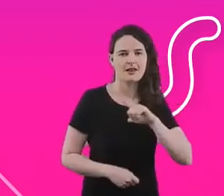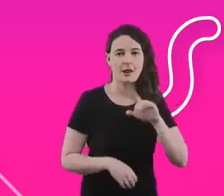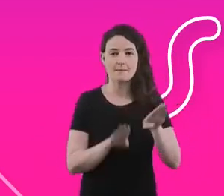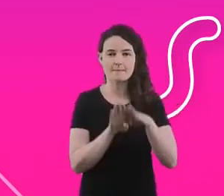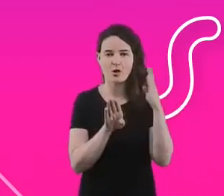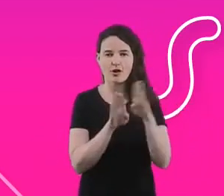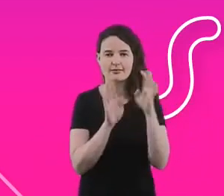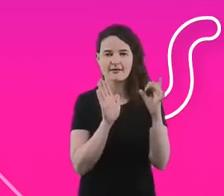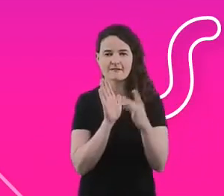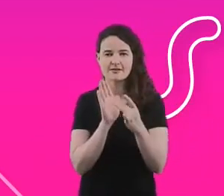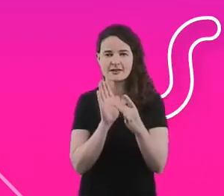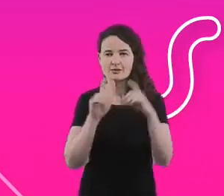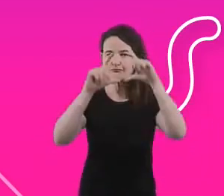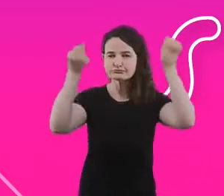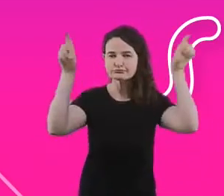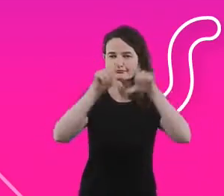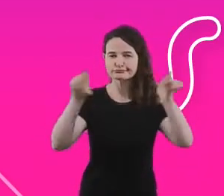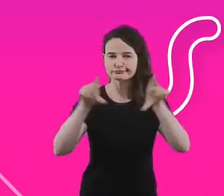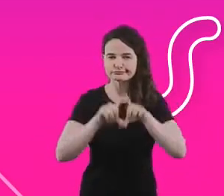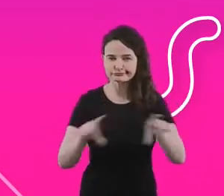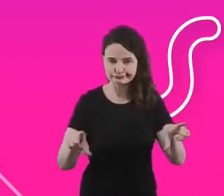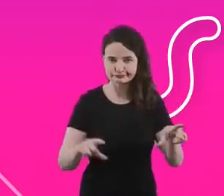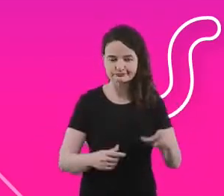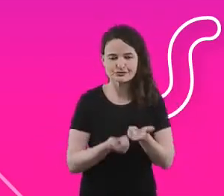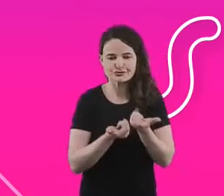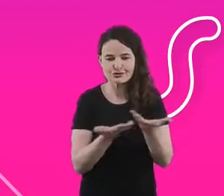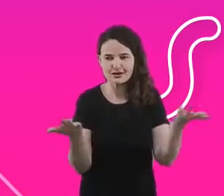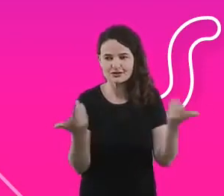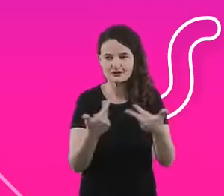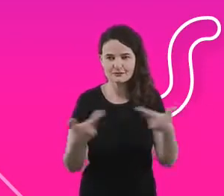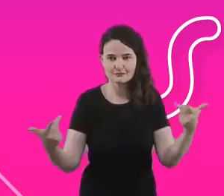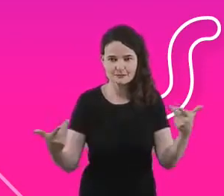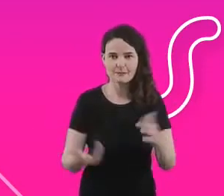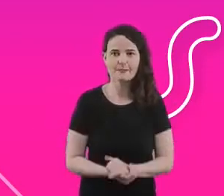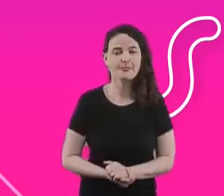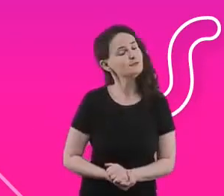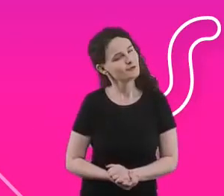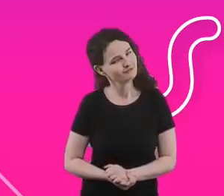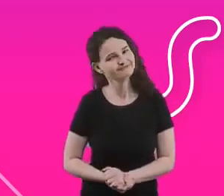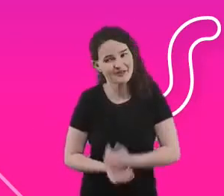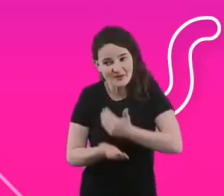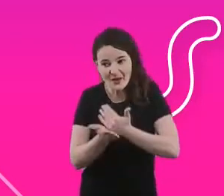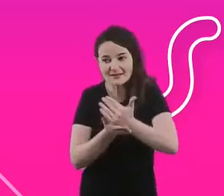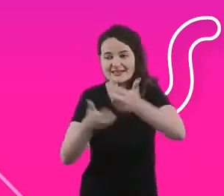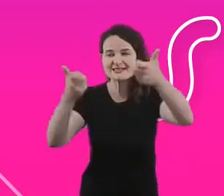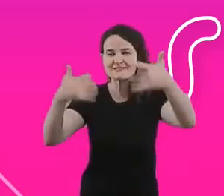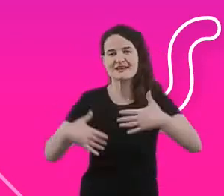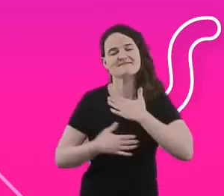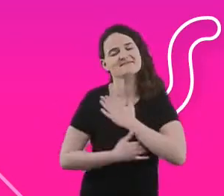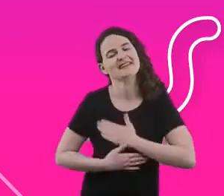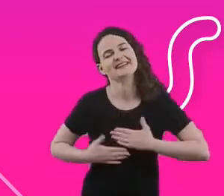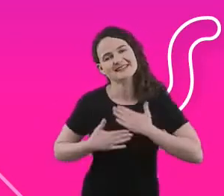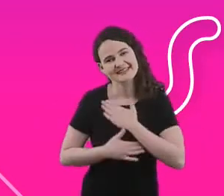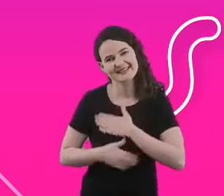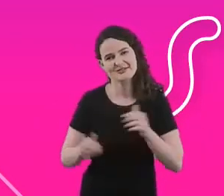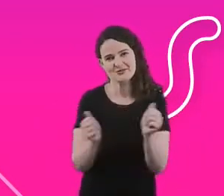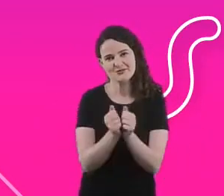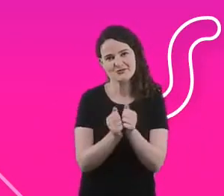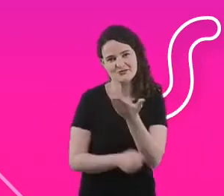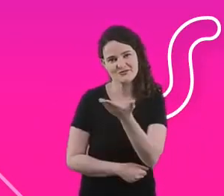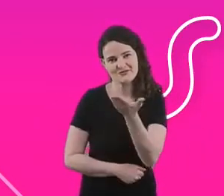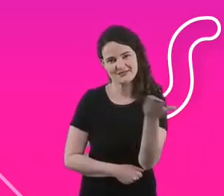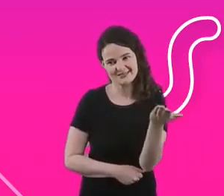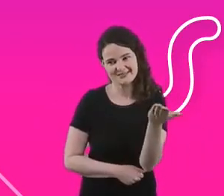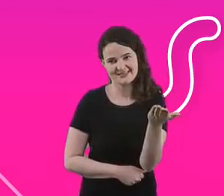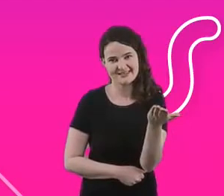um jardim atrás. E primeiro queria dizer que é um prazer estar aqui participando hoje, então tanto com esse time incrível aqui do painel, o